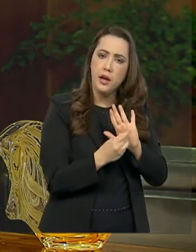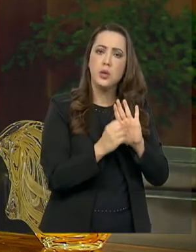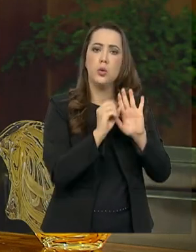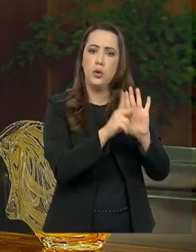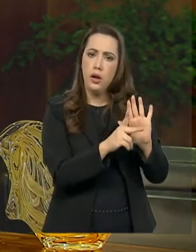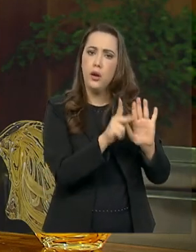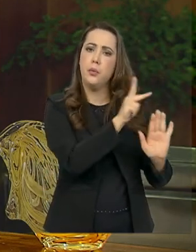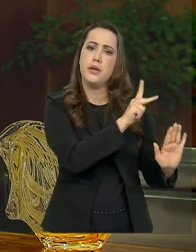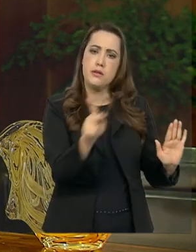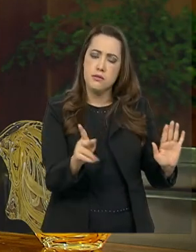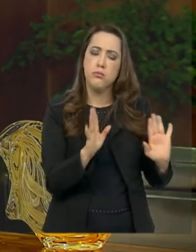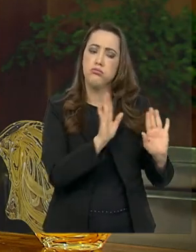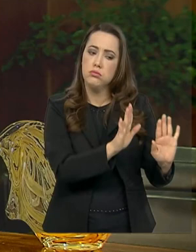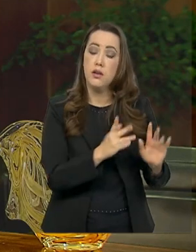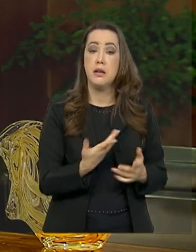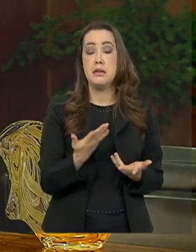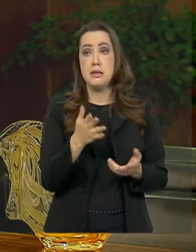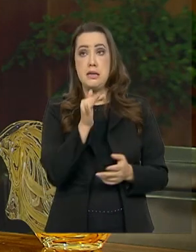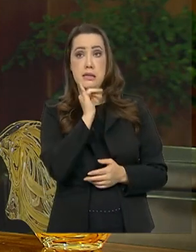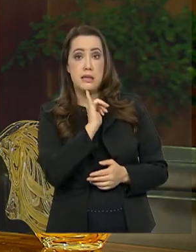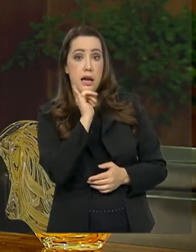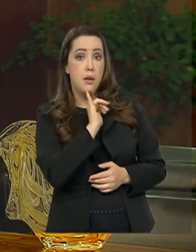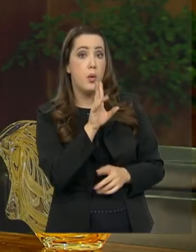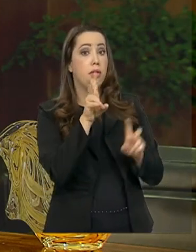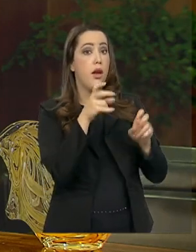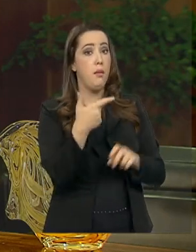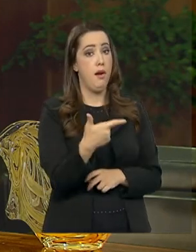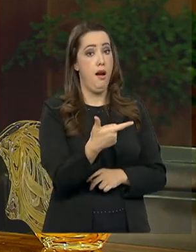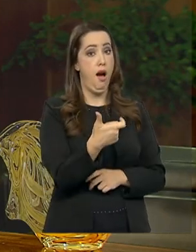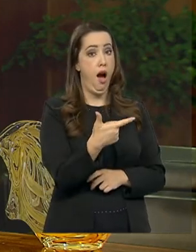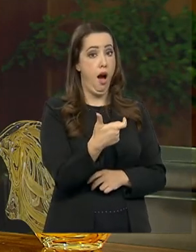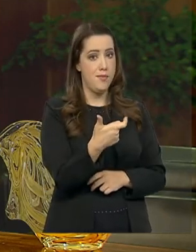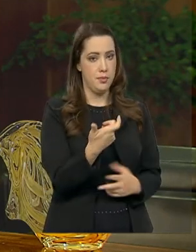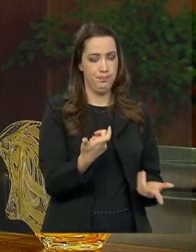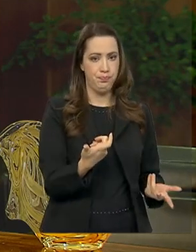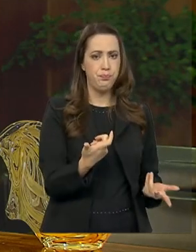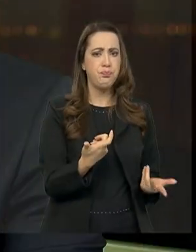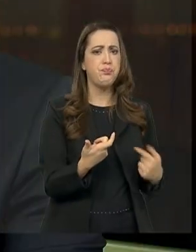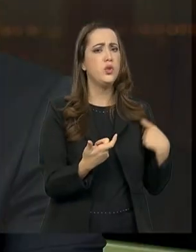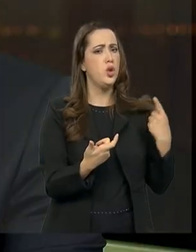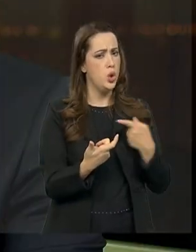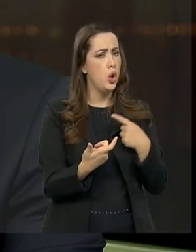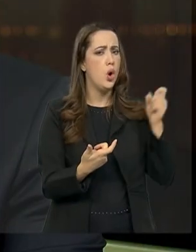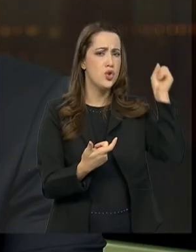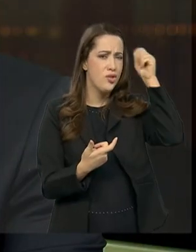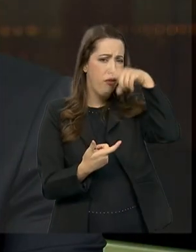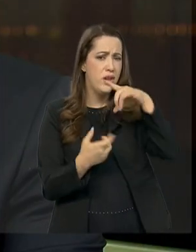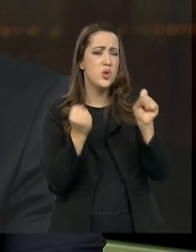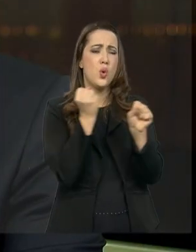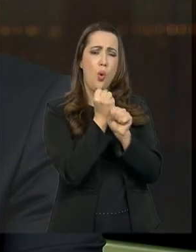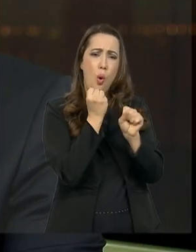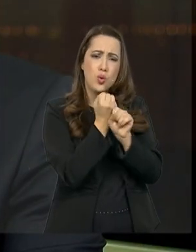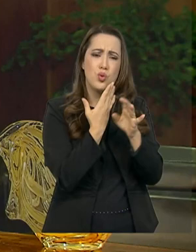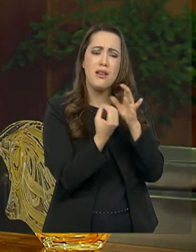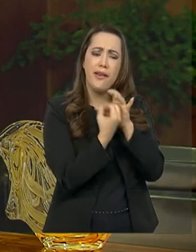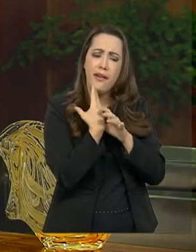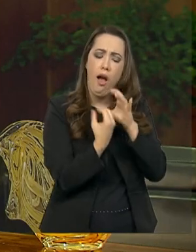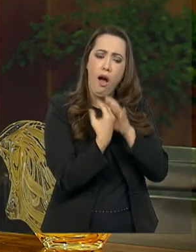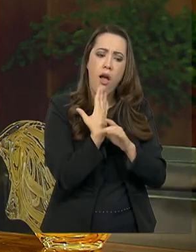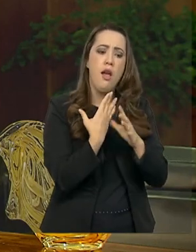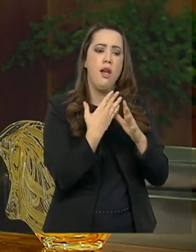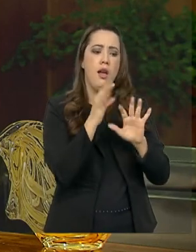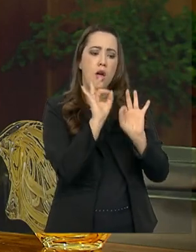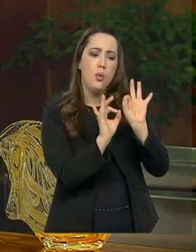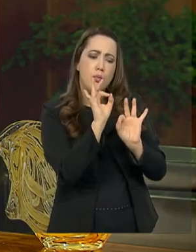armas. É uma pauta que o presidente sempre deixou muito clara, mas tivemos dificuldade sim em construí-las. Estamos tentando superar alguns pontos justamente